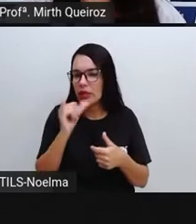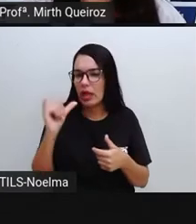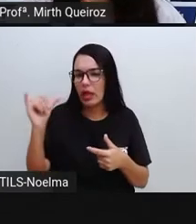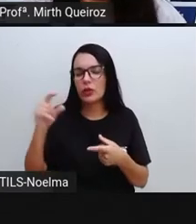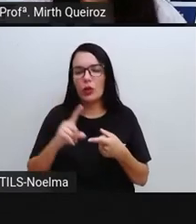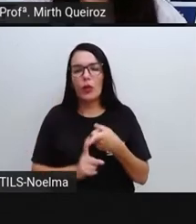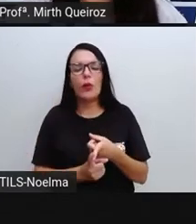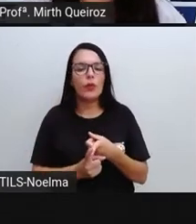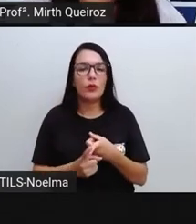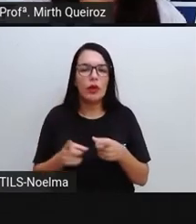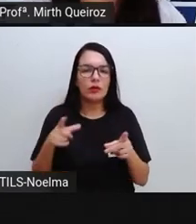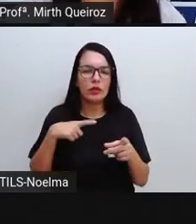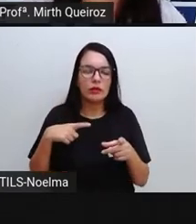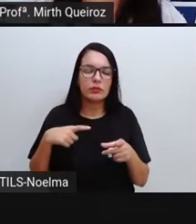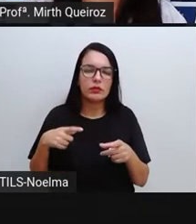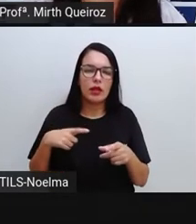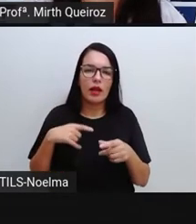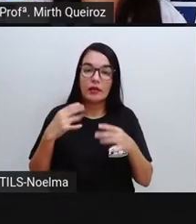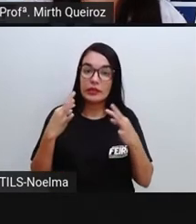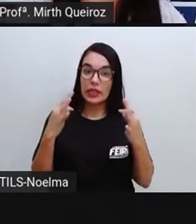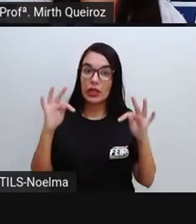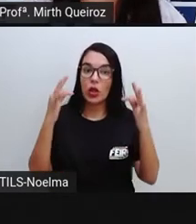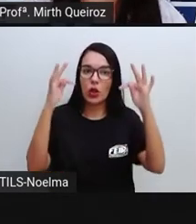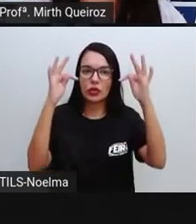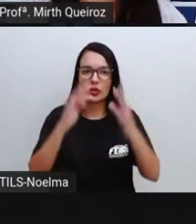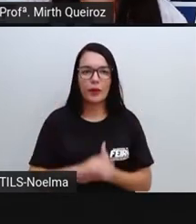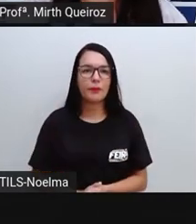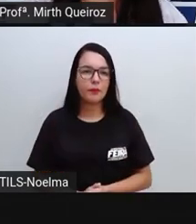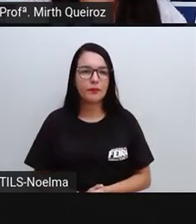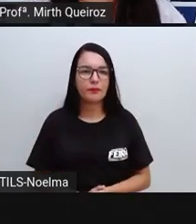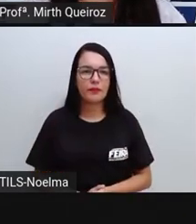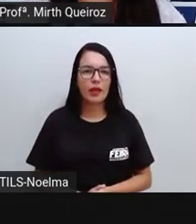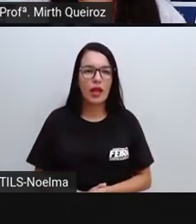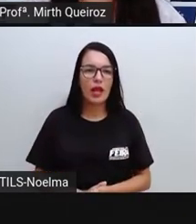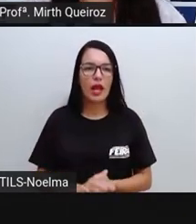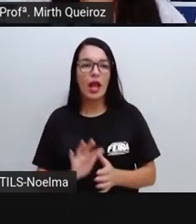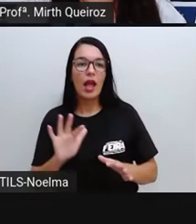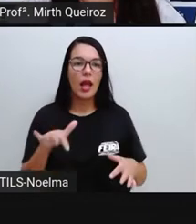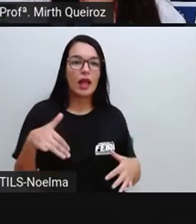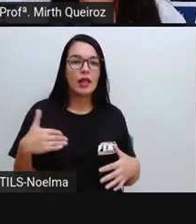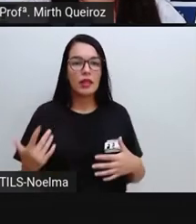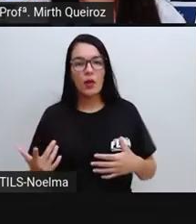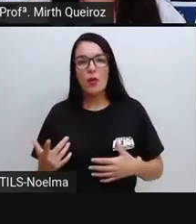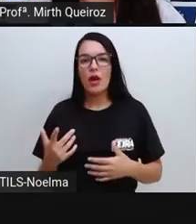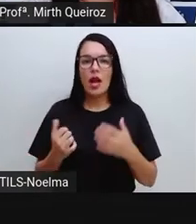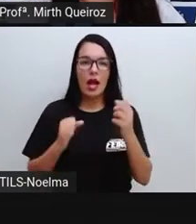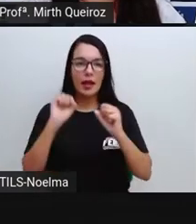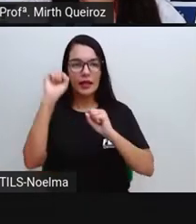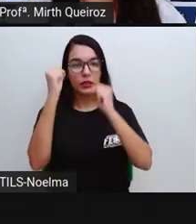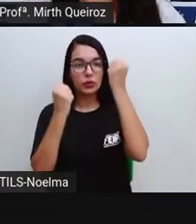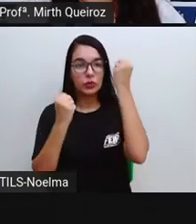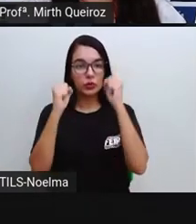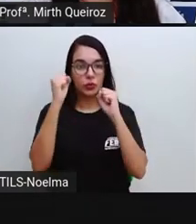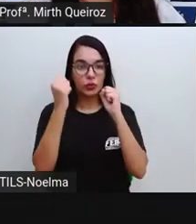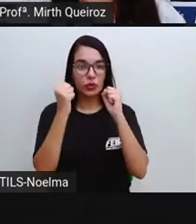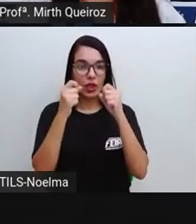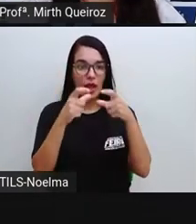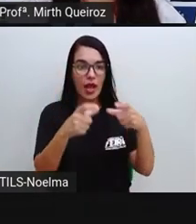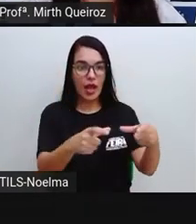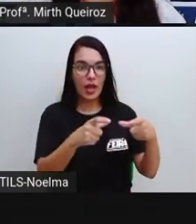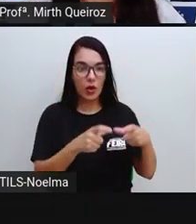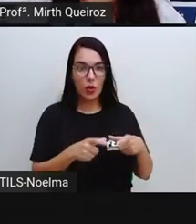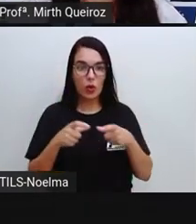mais ligada à parte tecnológica. A indústria, então, ela pode ser dividida em setores, que comumente são